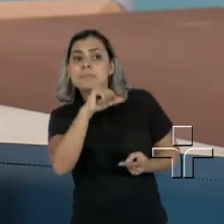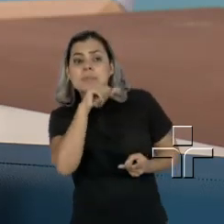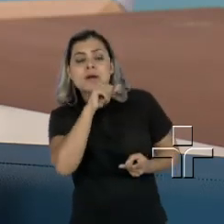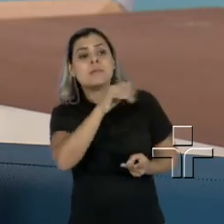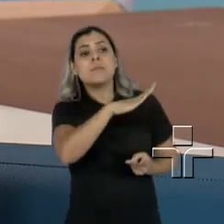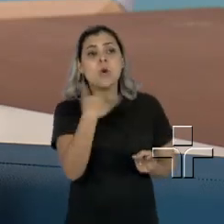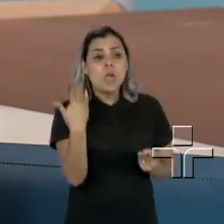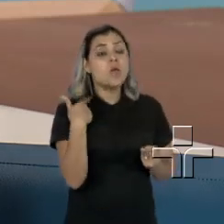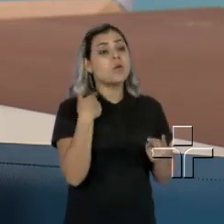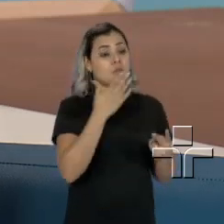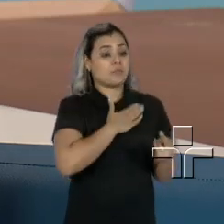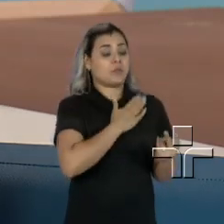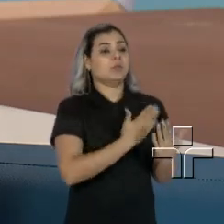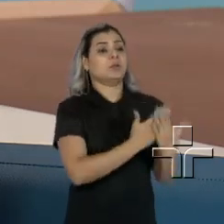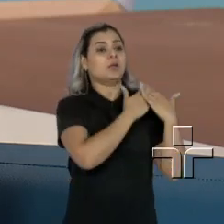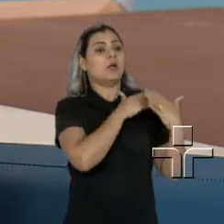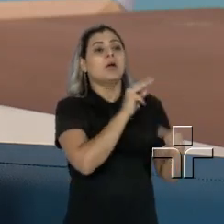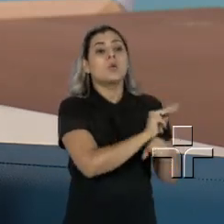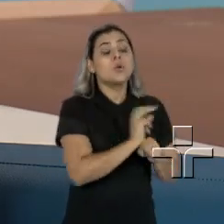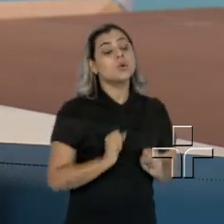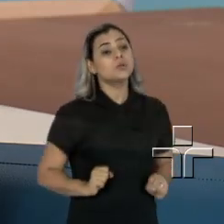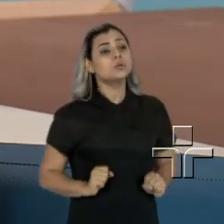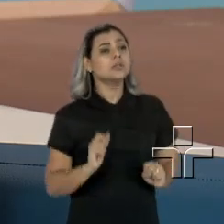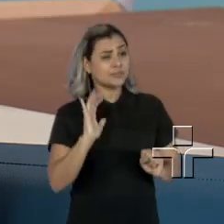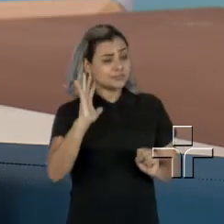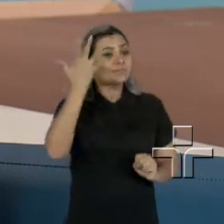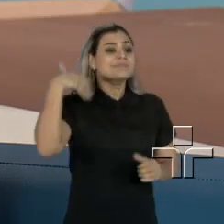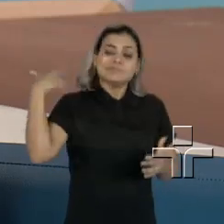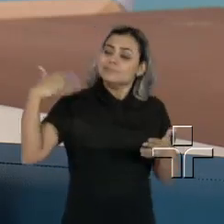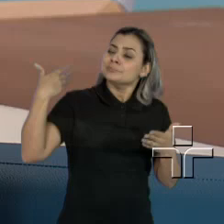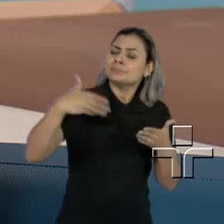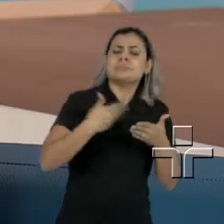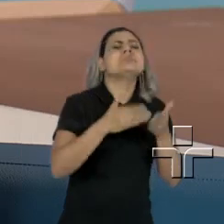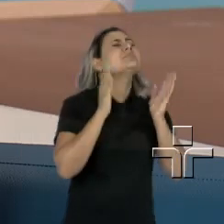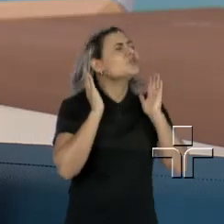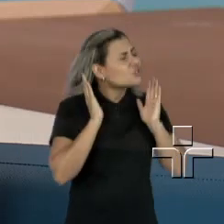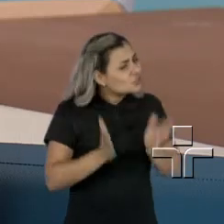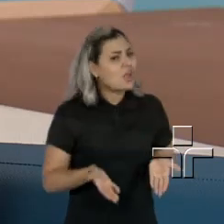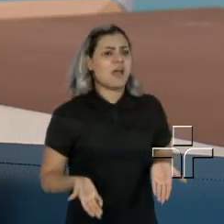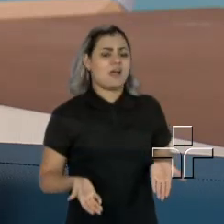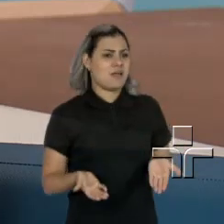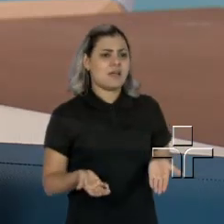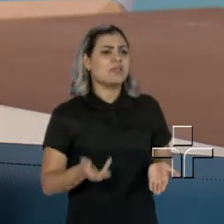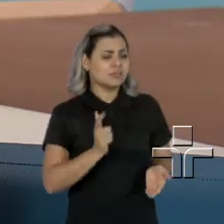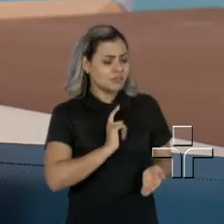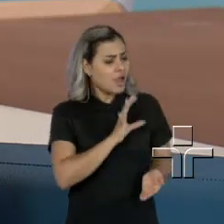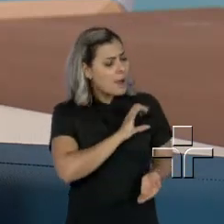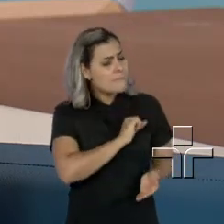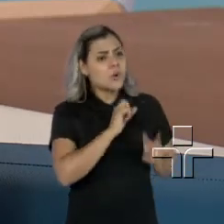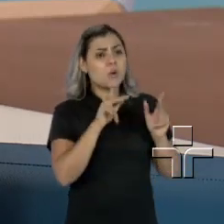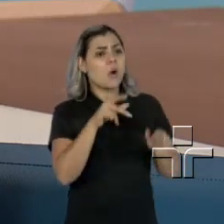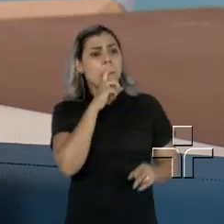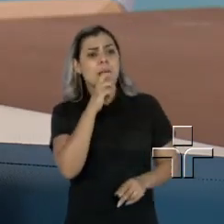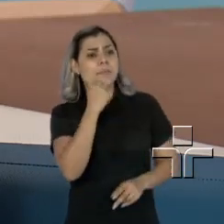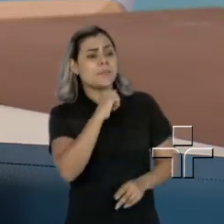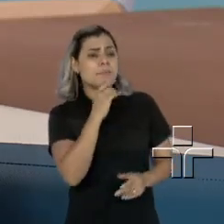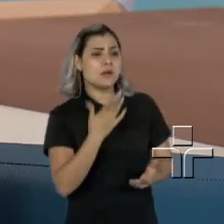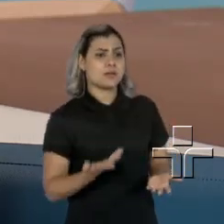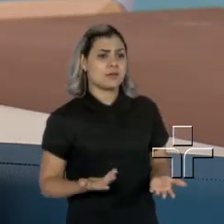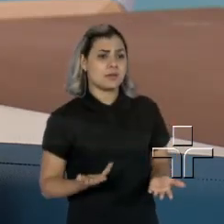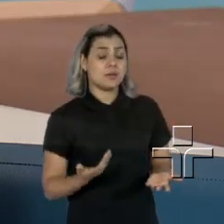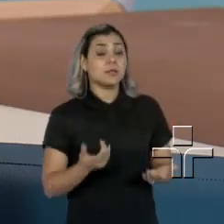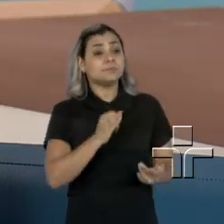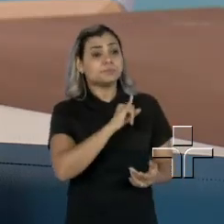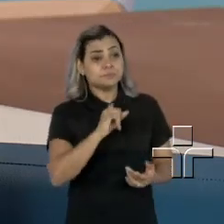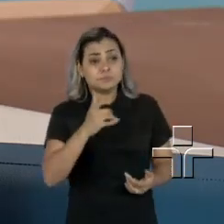vai criar a criança, quantas avózinhas e avôs que têm o poder de pai e de mãe de coração. E quando